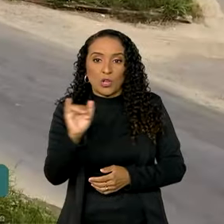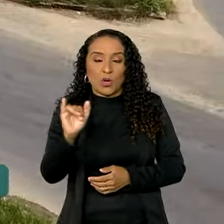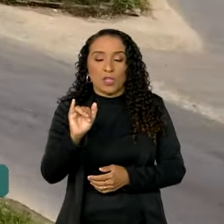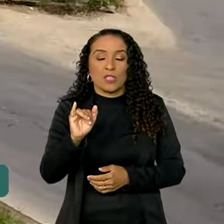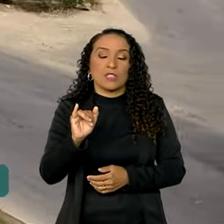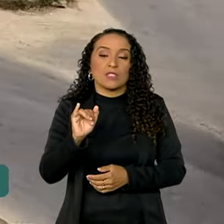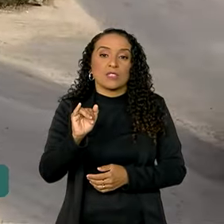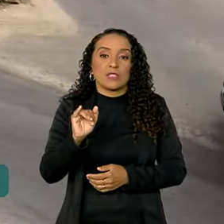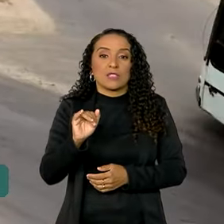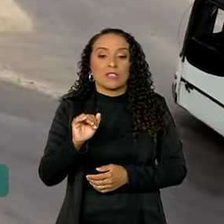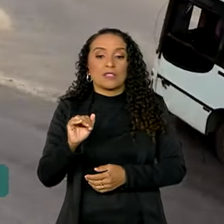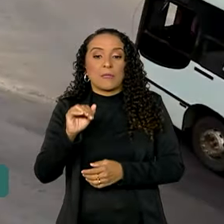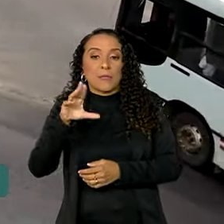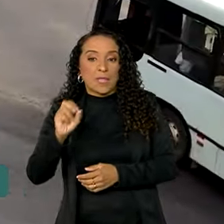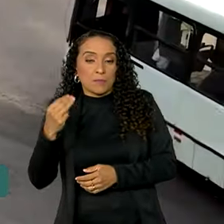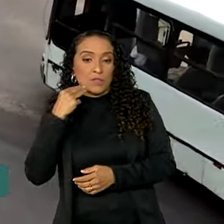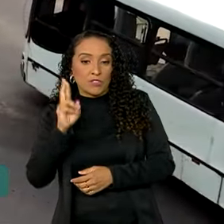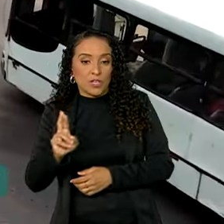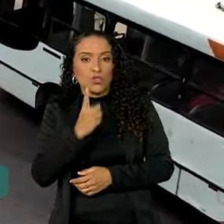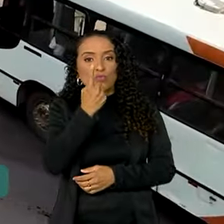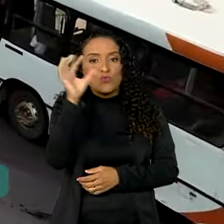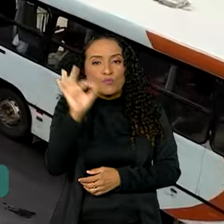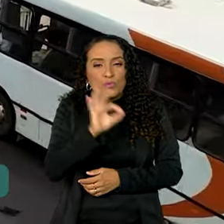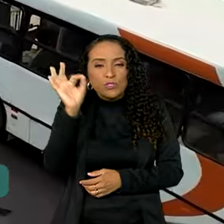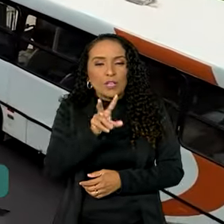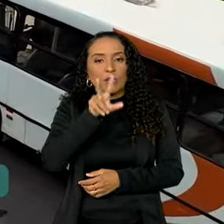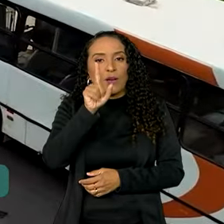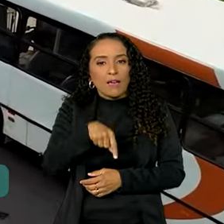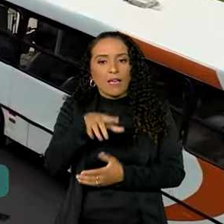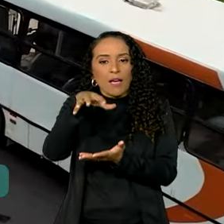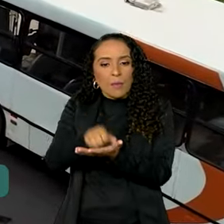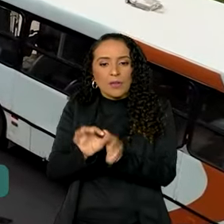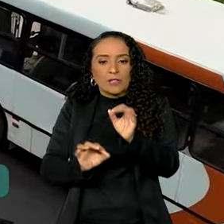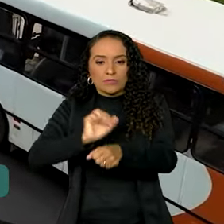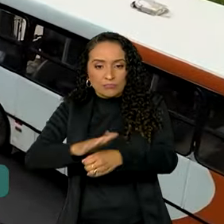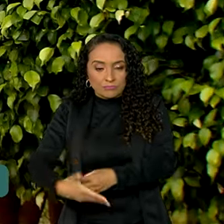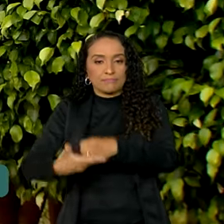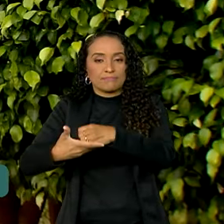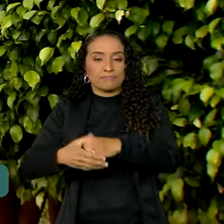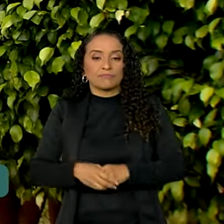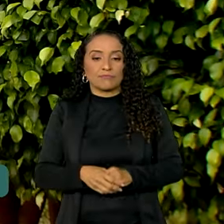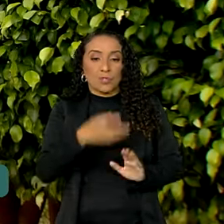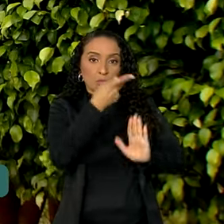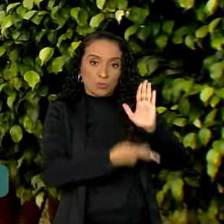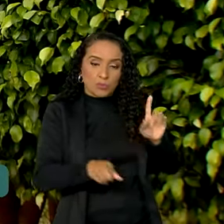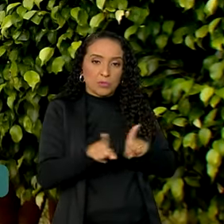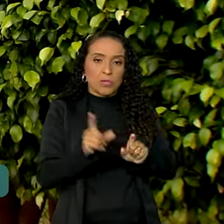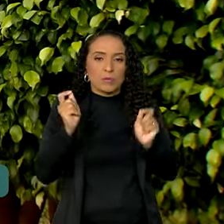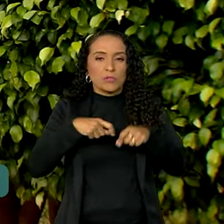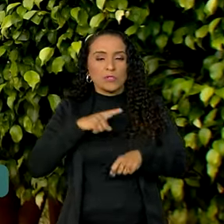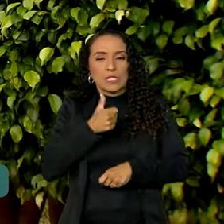e pelo menos 1% desse valor deverá ser aplicado em sustentabilidade. O projeto também prevê